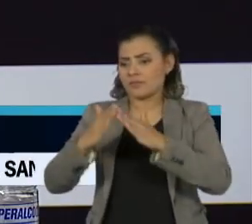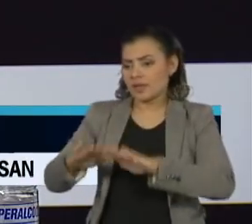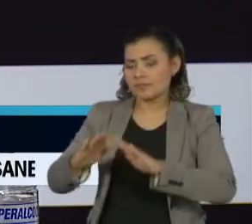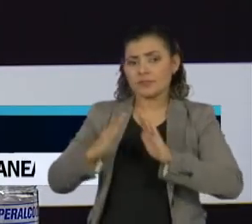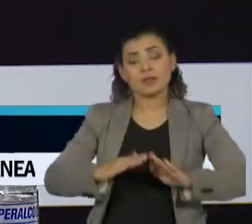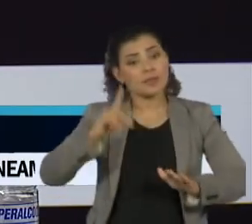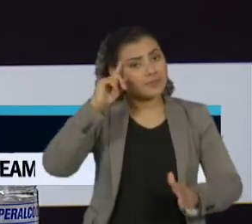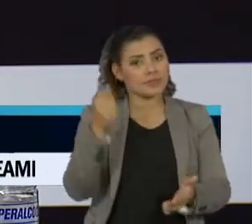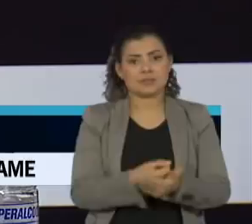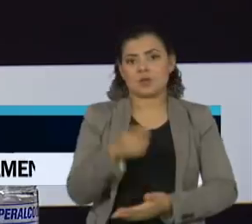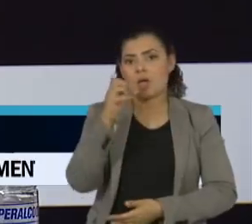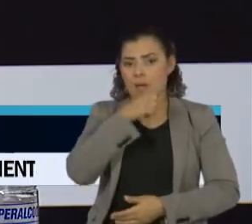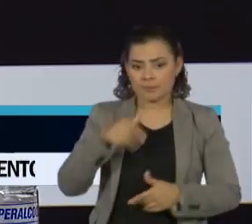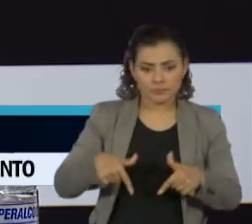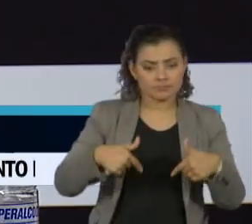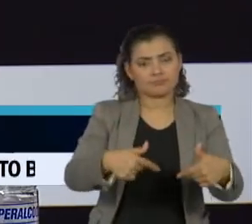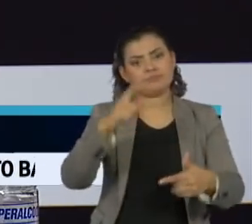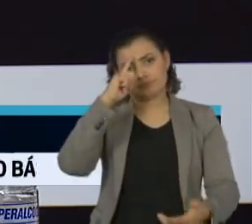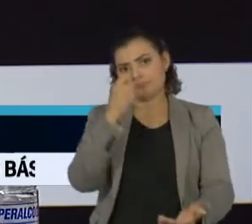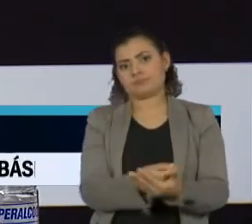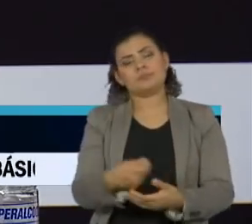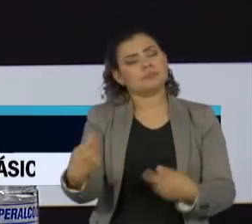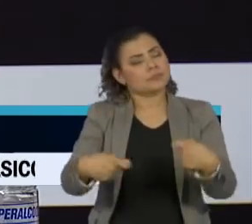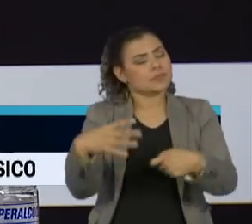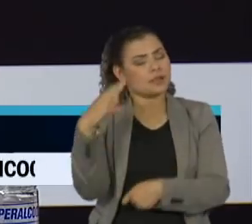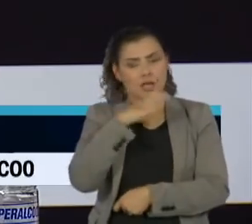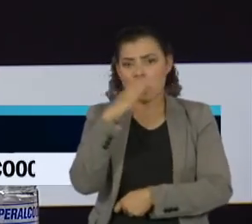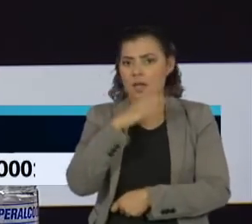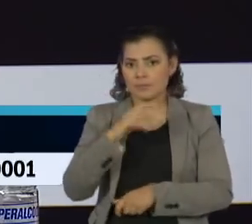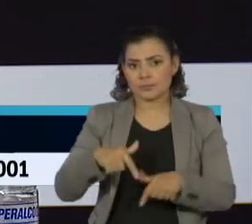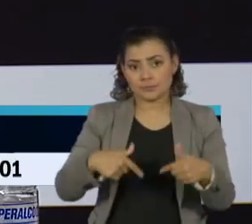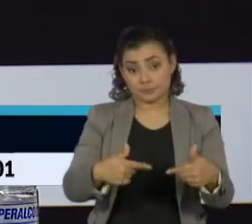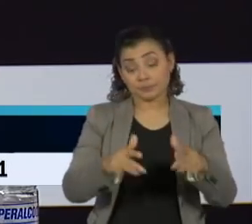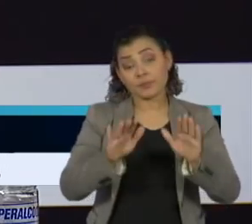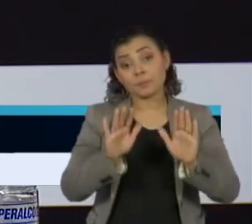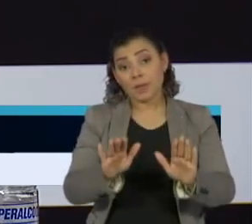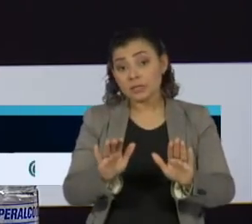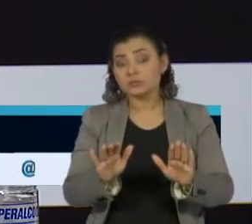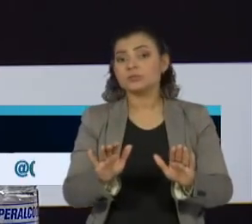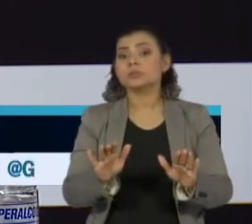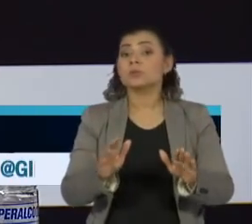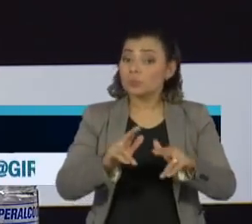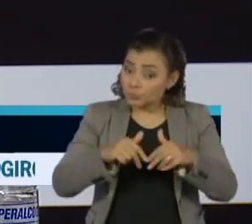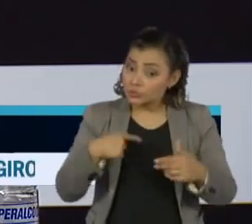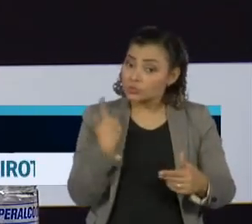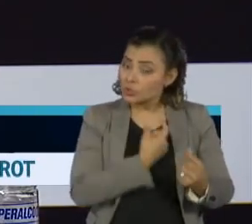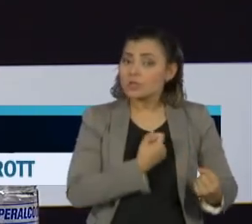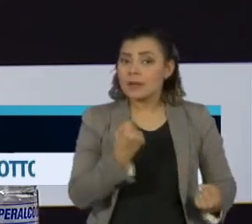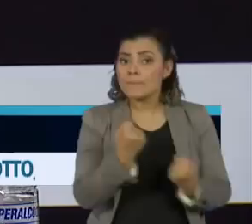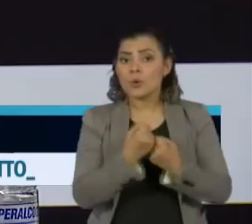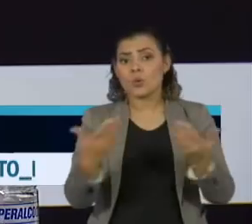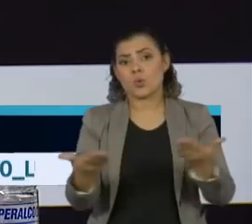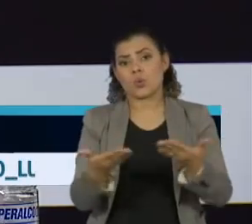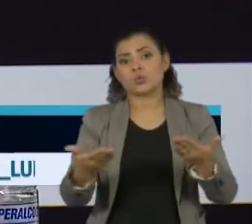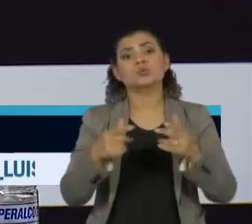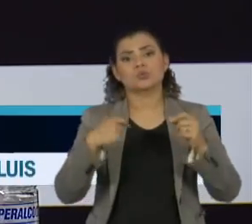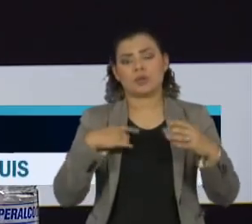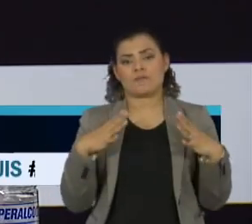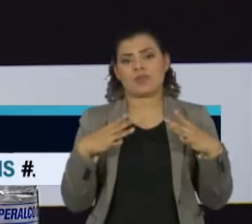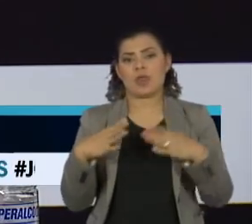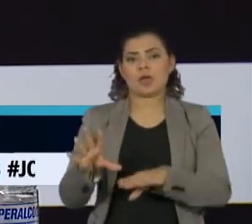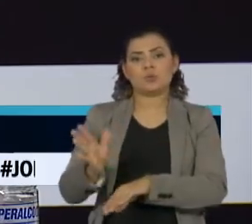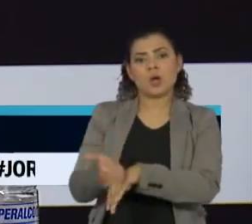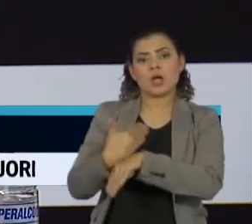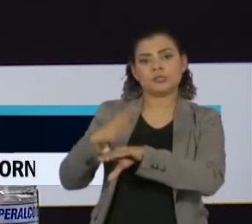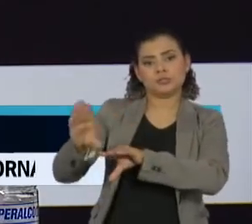decisões têm que ser imediatas e feitas rápida e eficientemente. A razão pela qual nós apoiamos a medida da antecipação